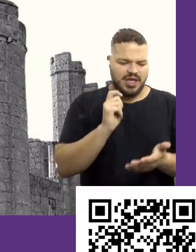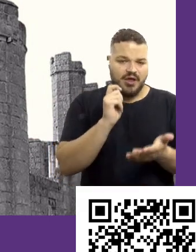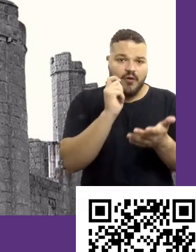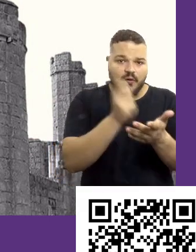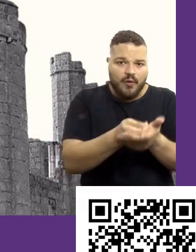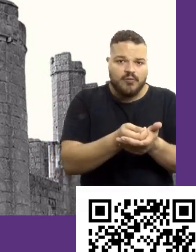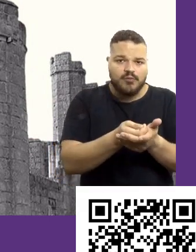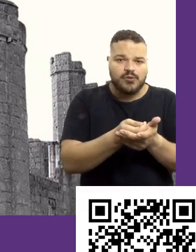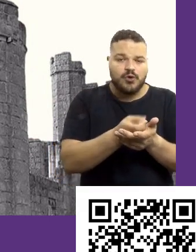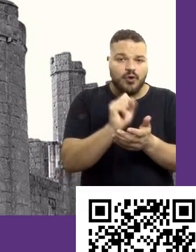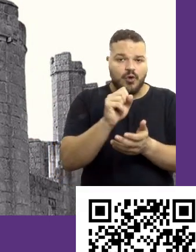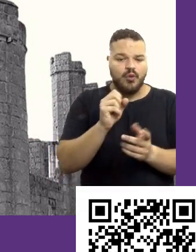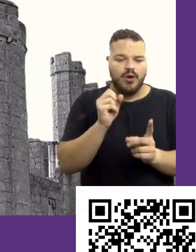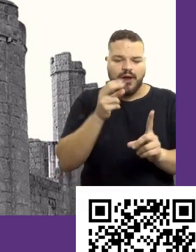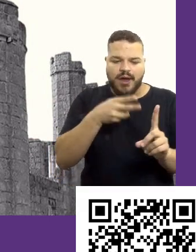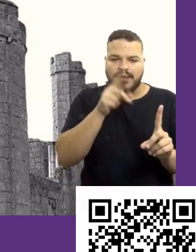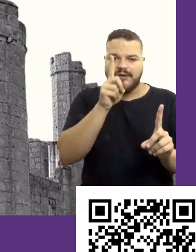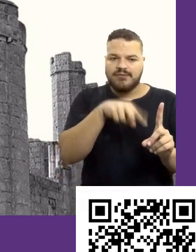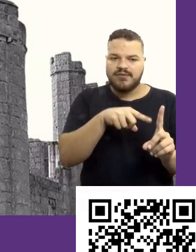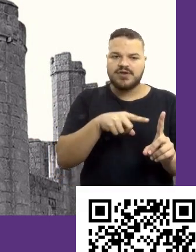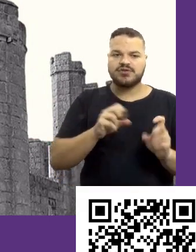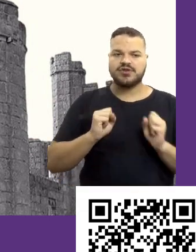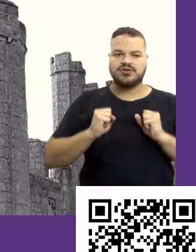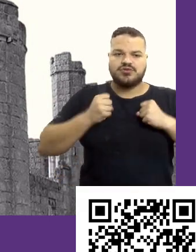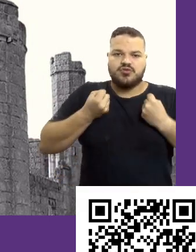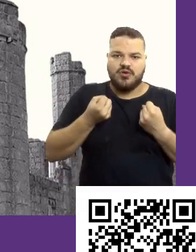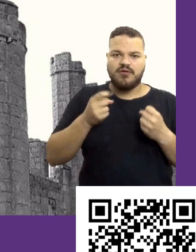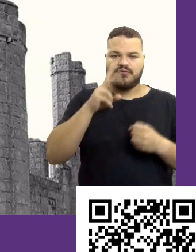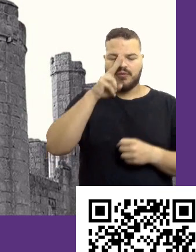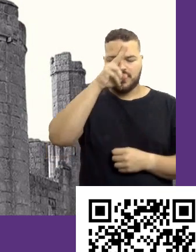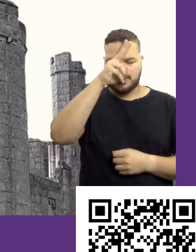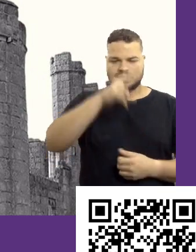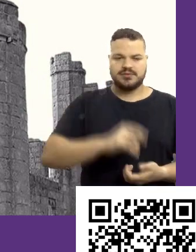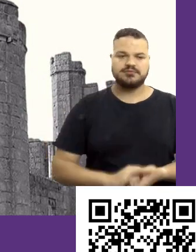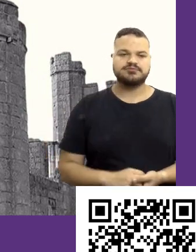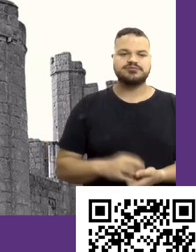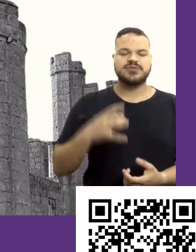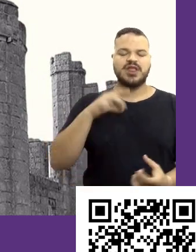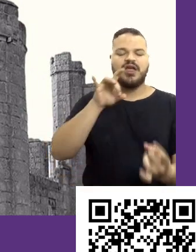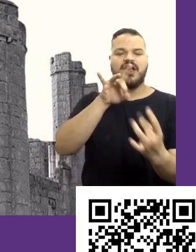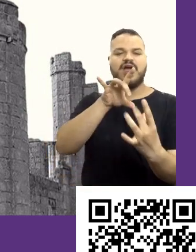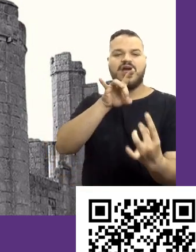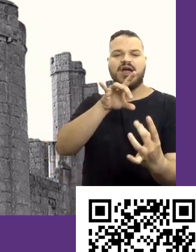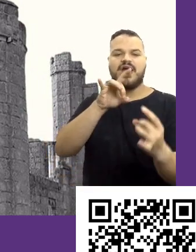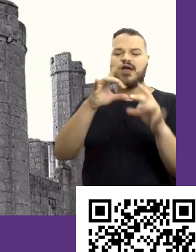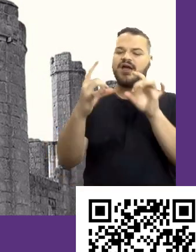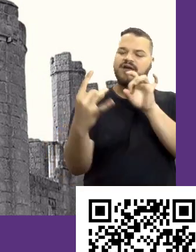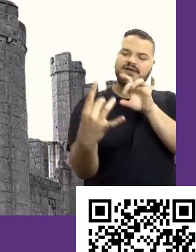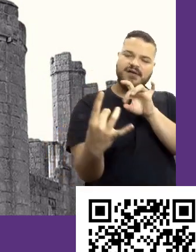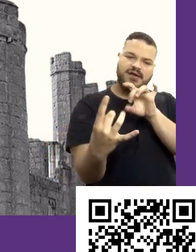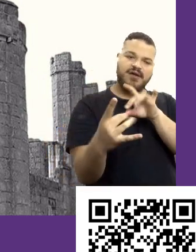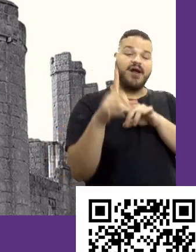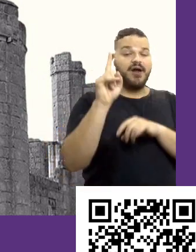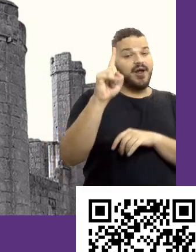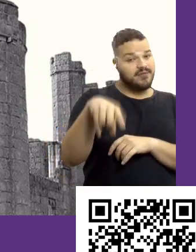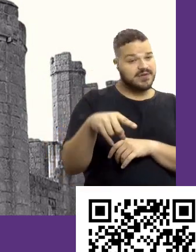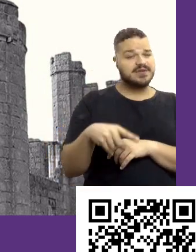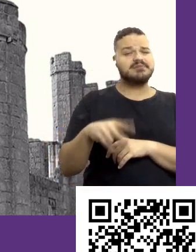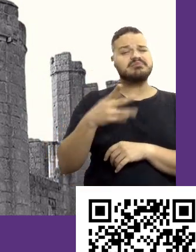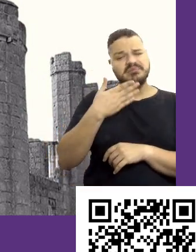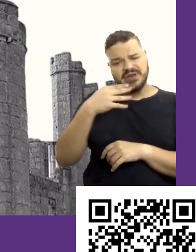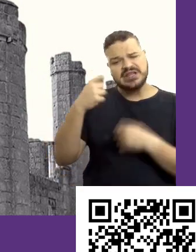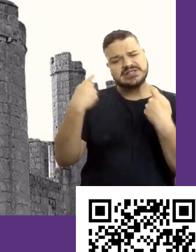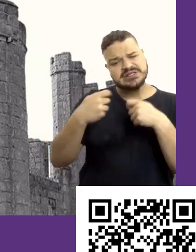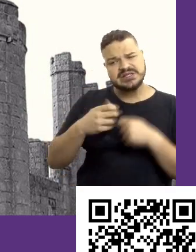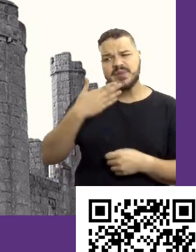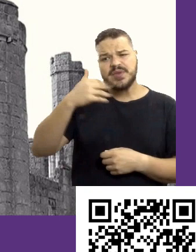A gente tem um vício, até como líderes, na hora do feedback, a gente tem um vício de ficar dando feedback que você precisa melhorar nisso. O que você